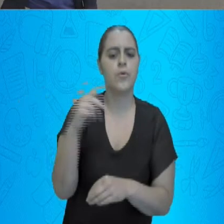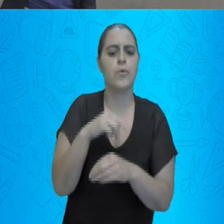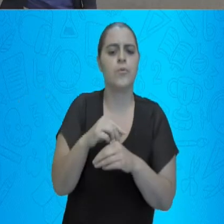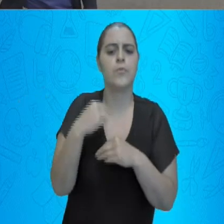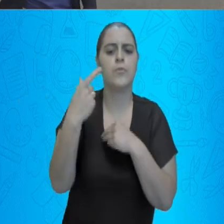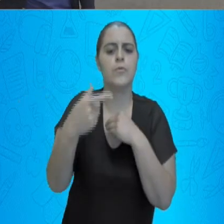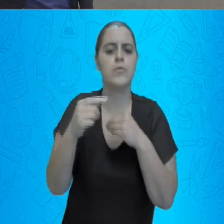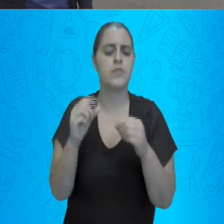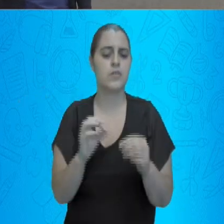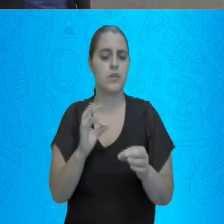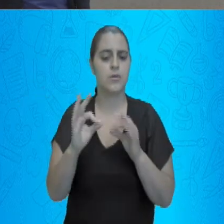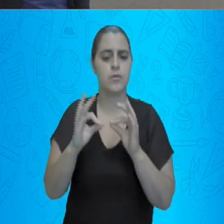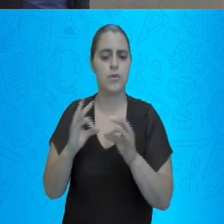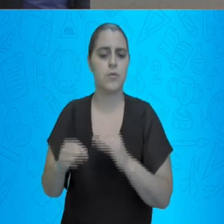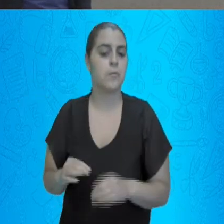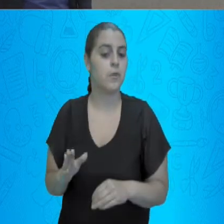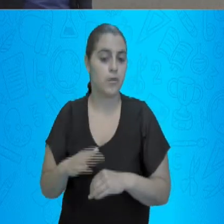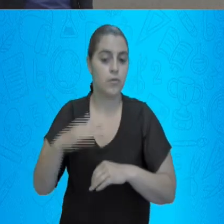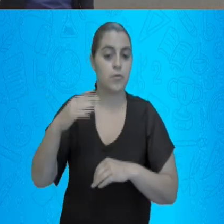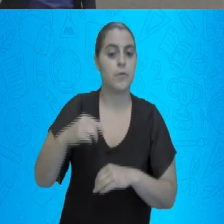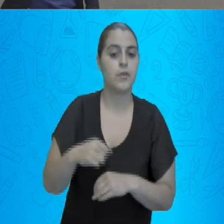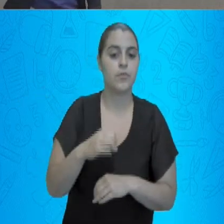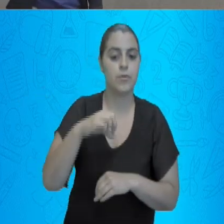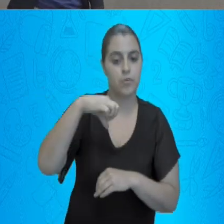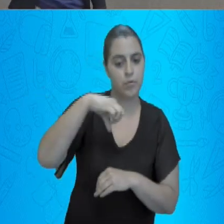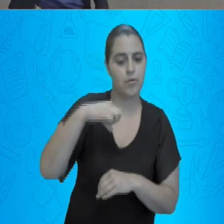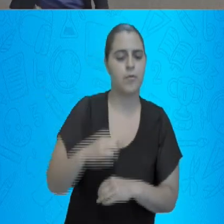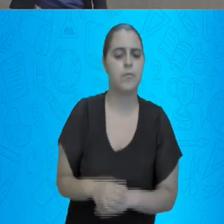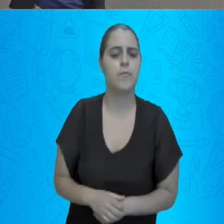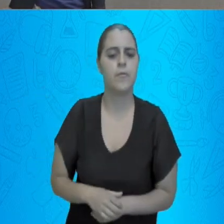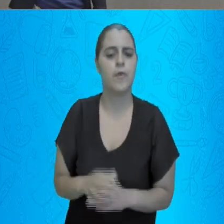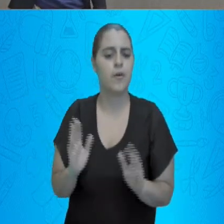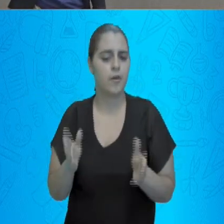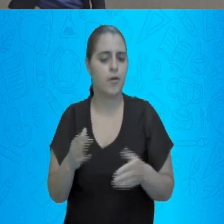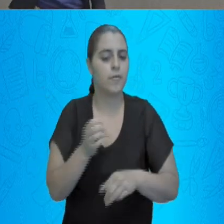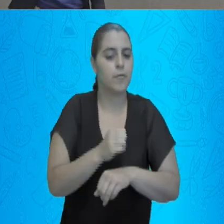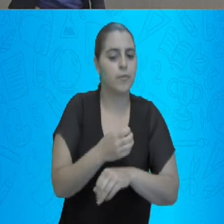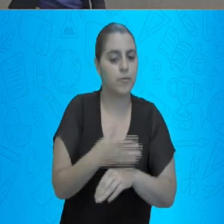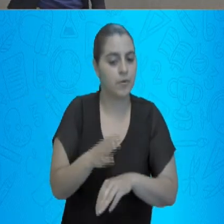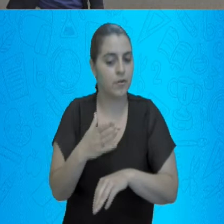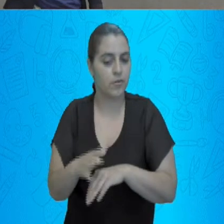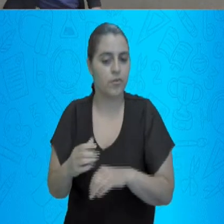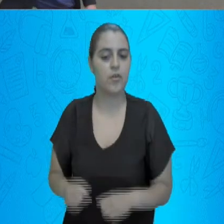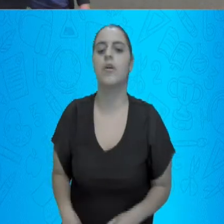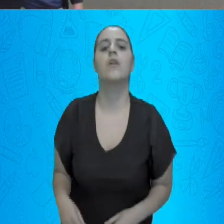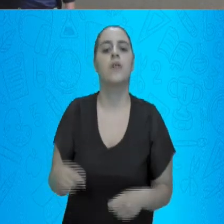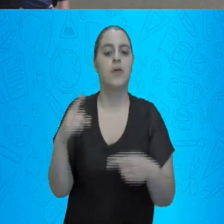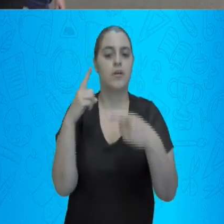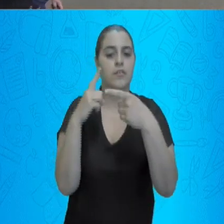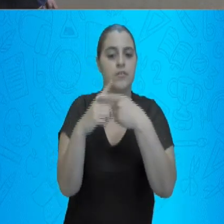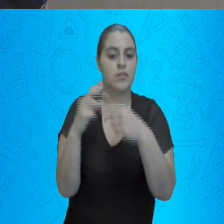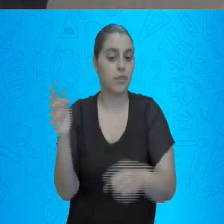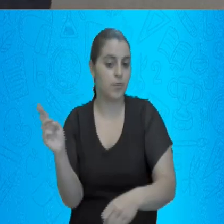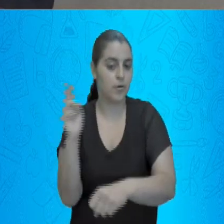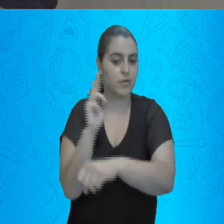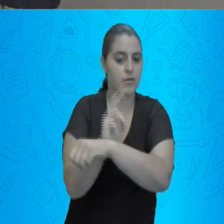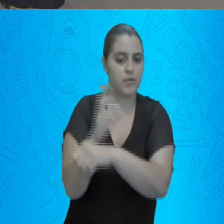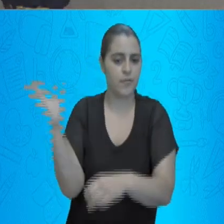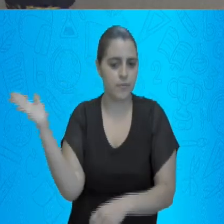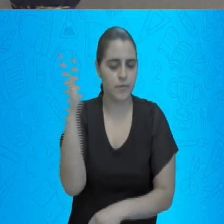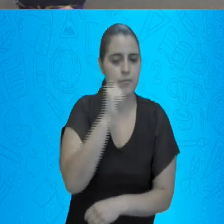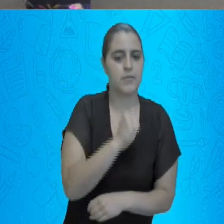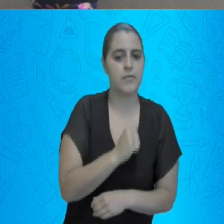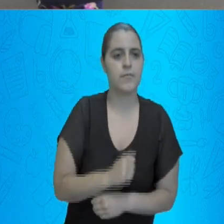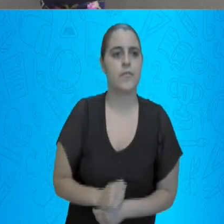as nossas somas não ultrapassaram o número 9. Agora, nós vamos praticar a adição com reserva. Vamos lá?